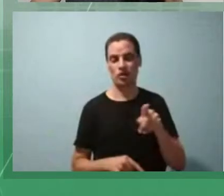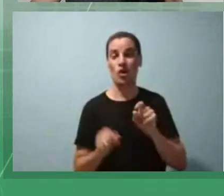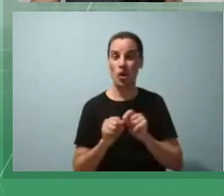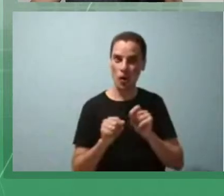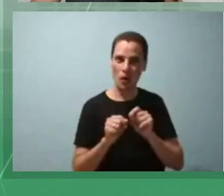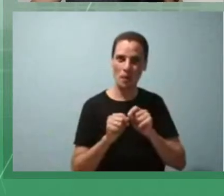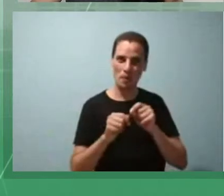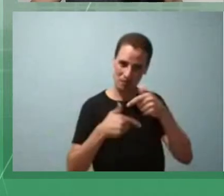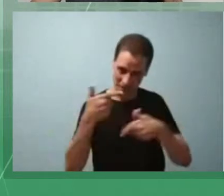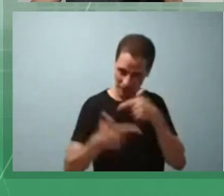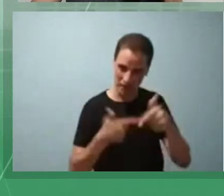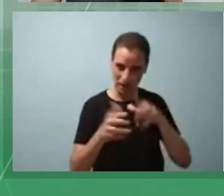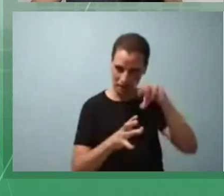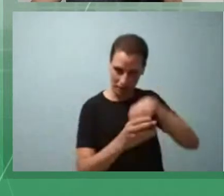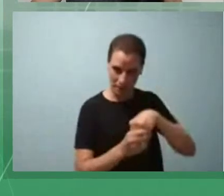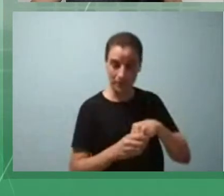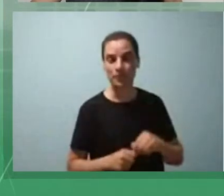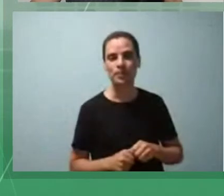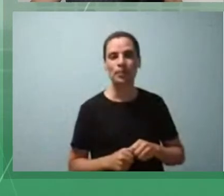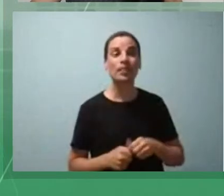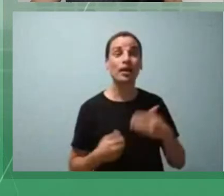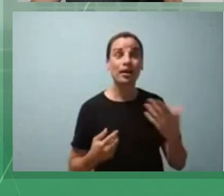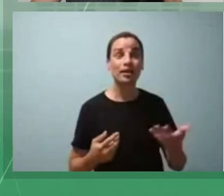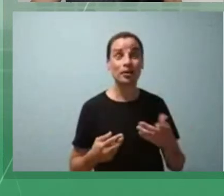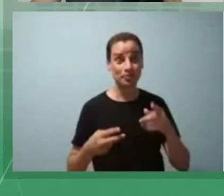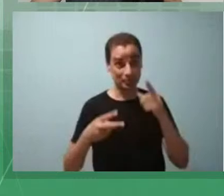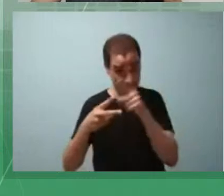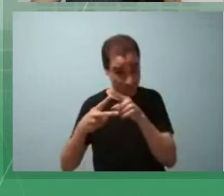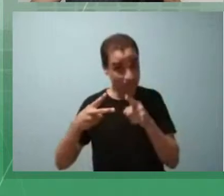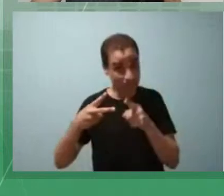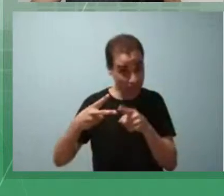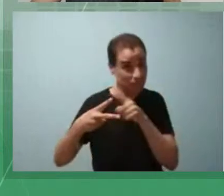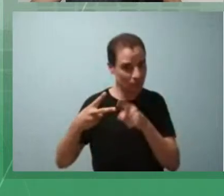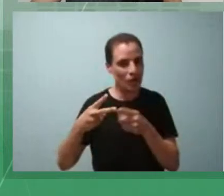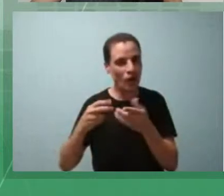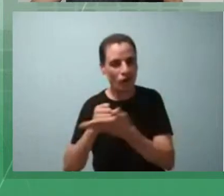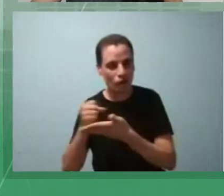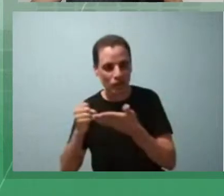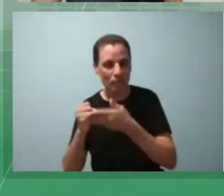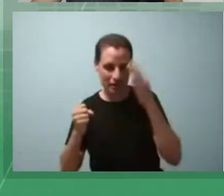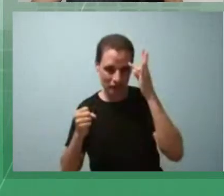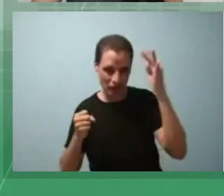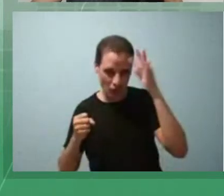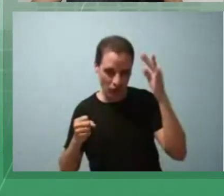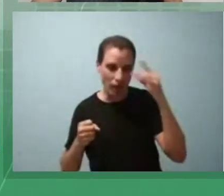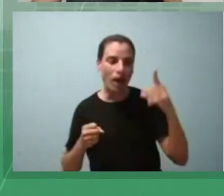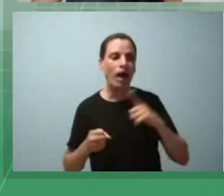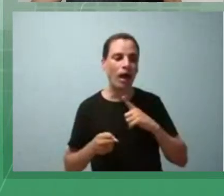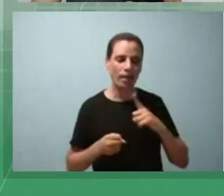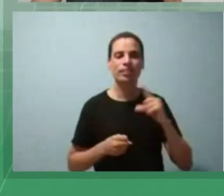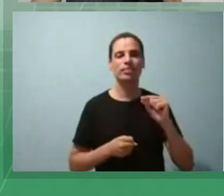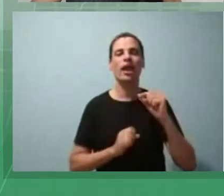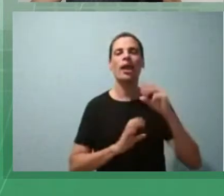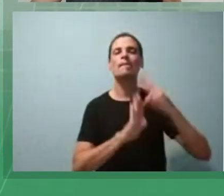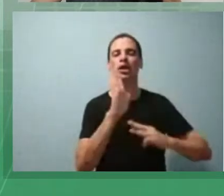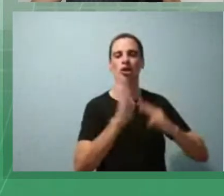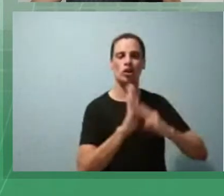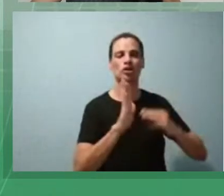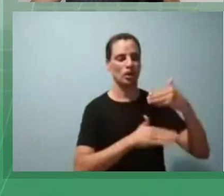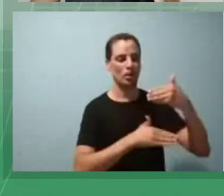Dentro dessas duas fundamentações teóricas, a gente vai trazer uma metodologia de procedimentos, uma abordagem